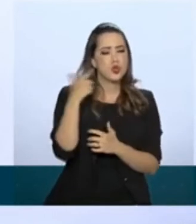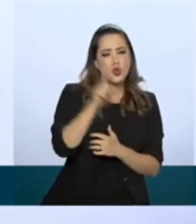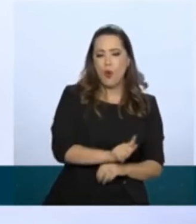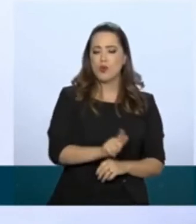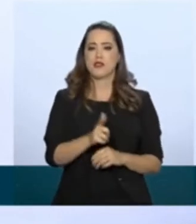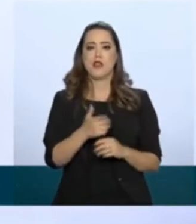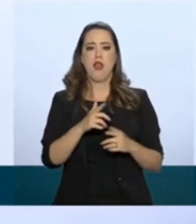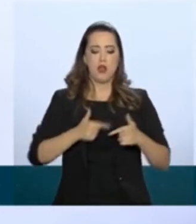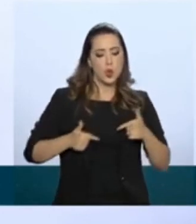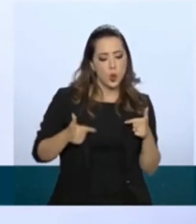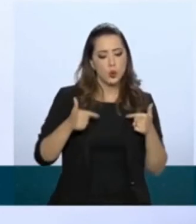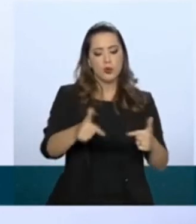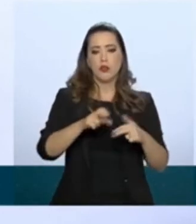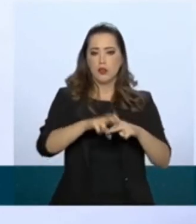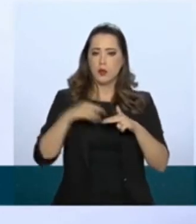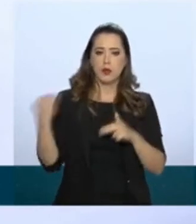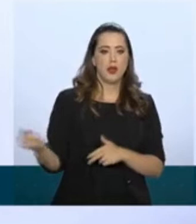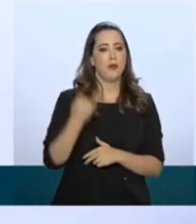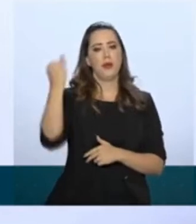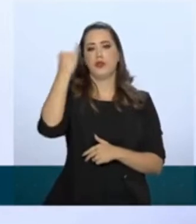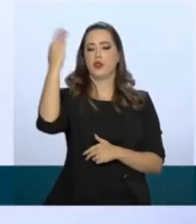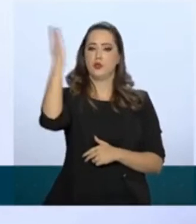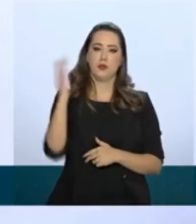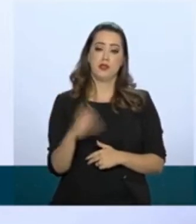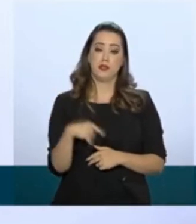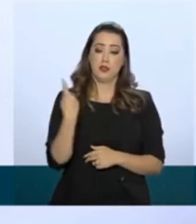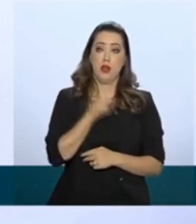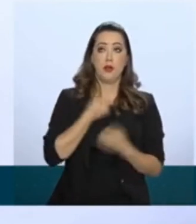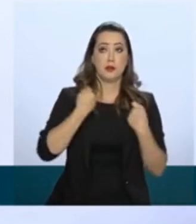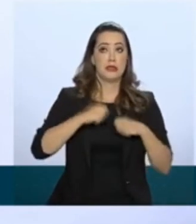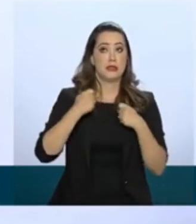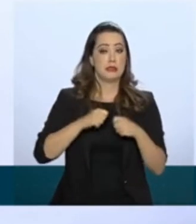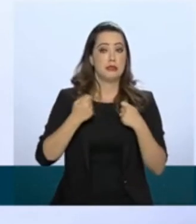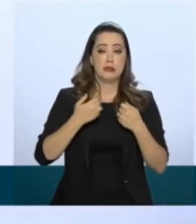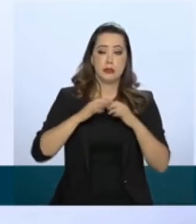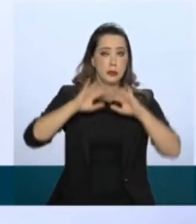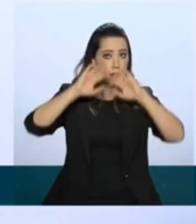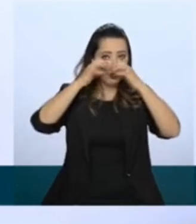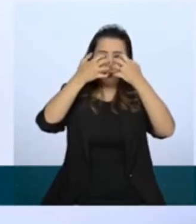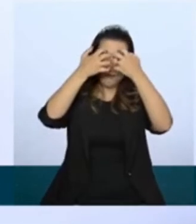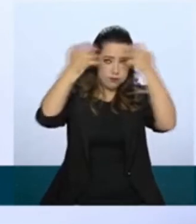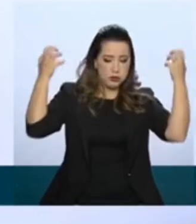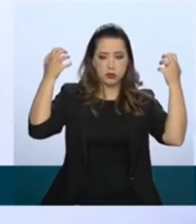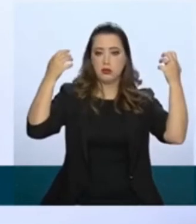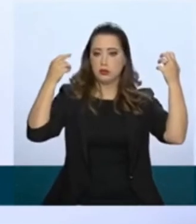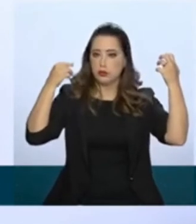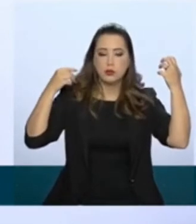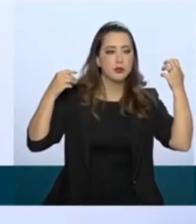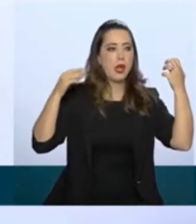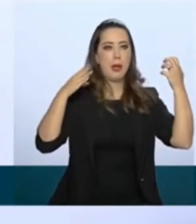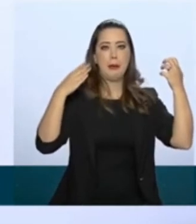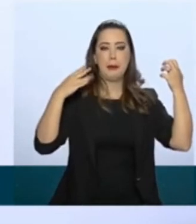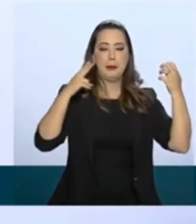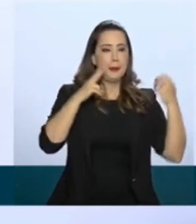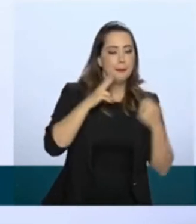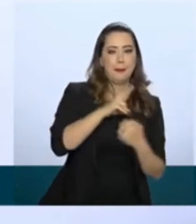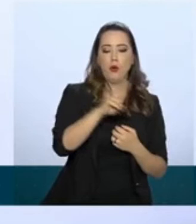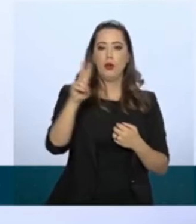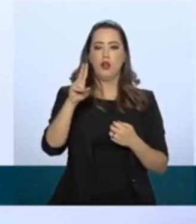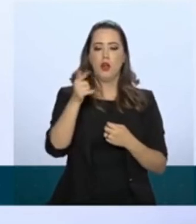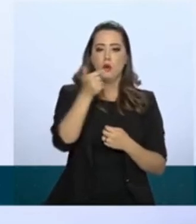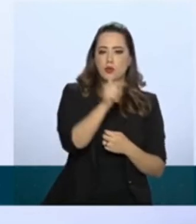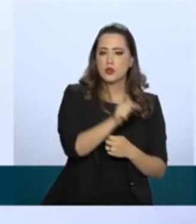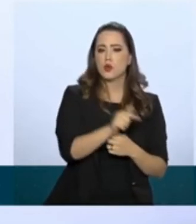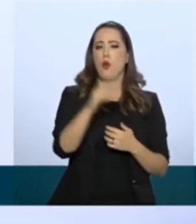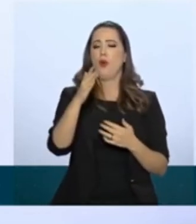devemos nos abstrair da situação que nos encontramos de muita coisa para poder realmente